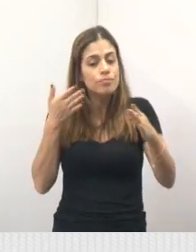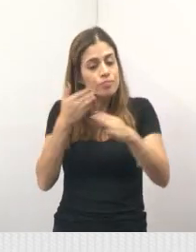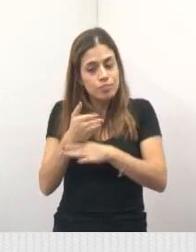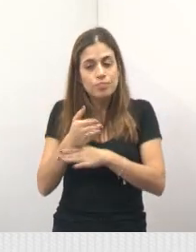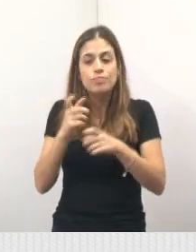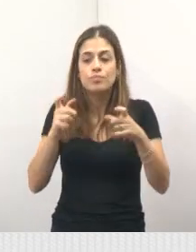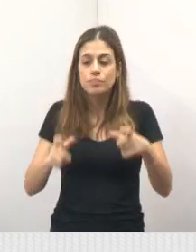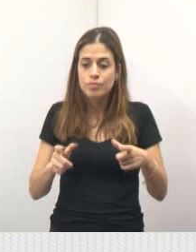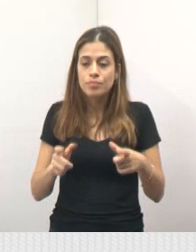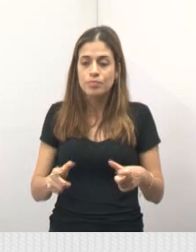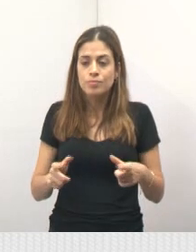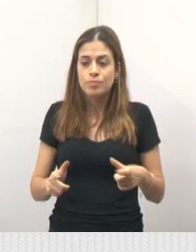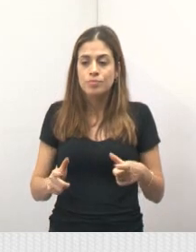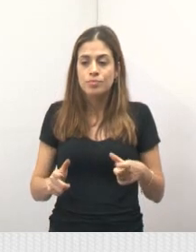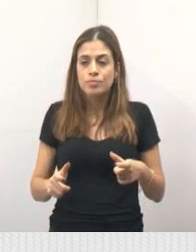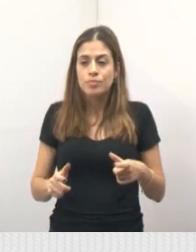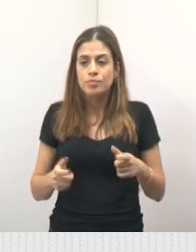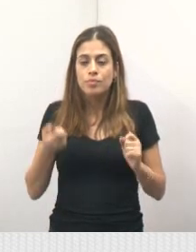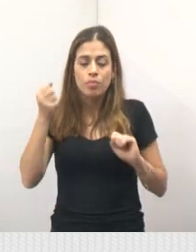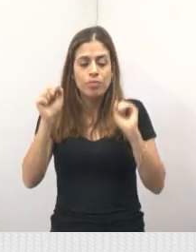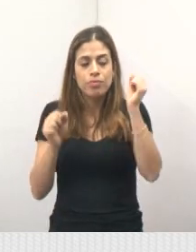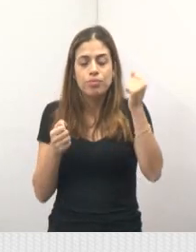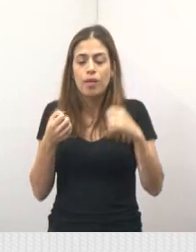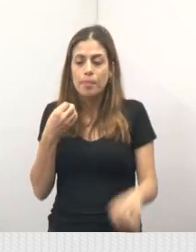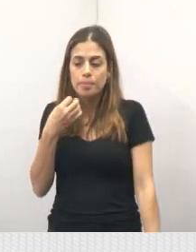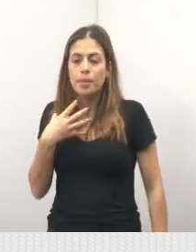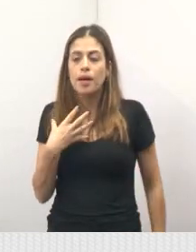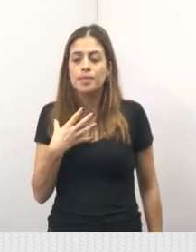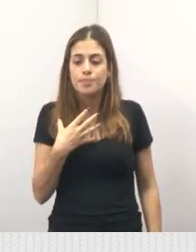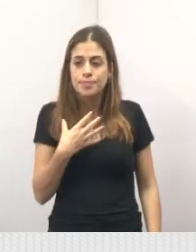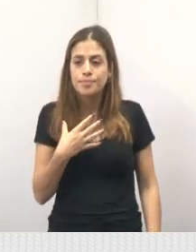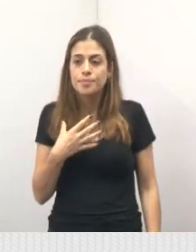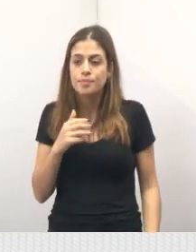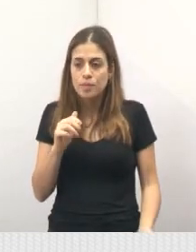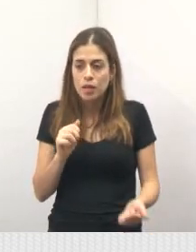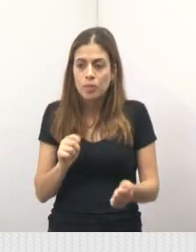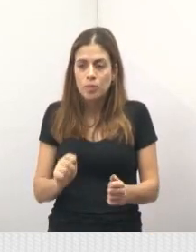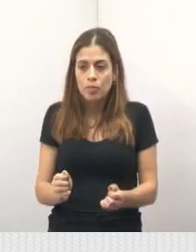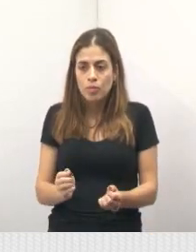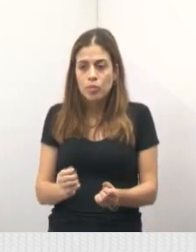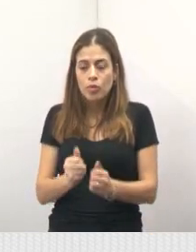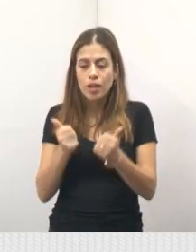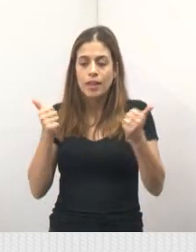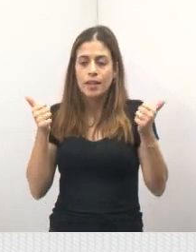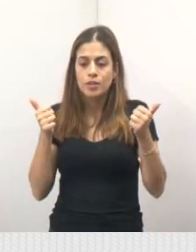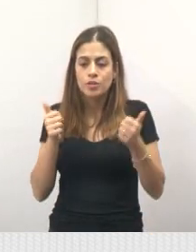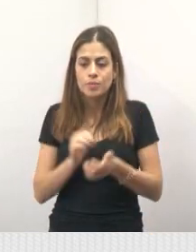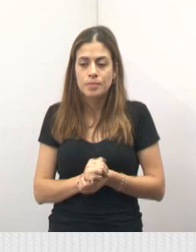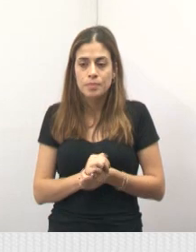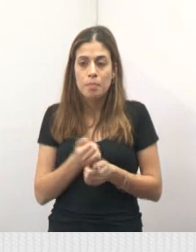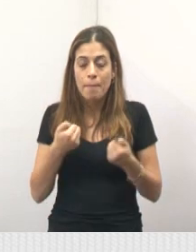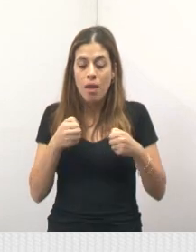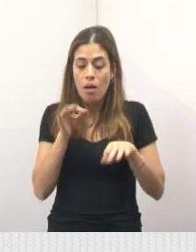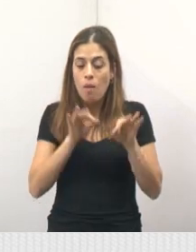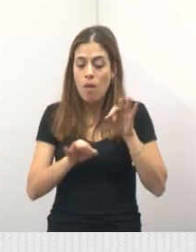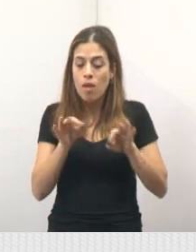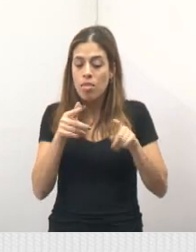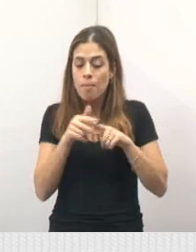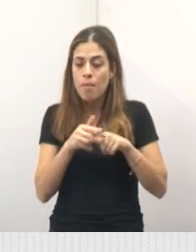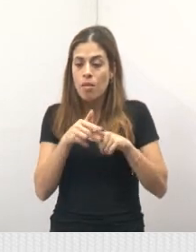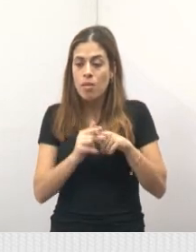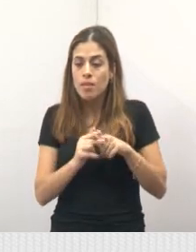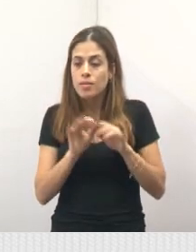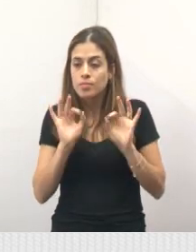espaços físicos e se movimentar com qualidade. Então, esses ambientes precisam realmente estar organizados e com a manutenção em dia.